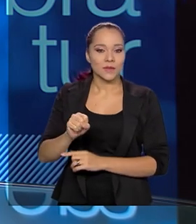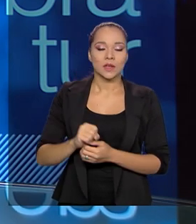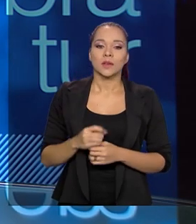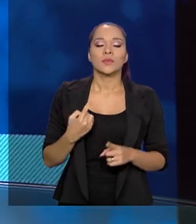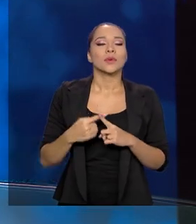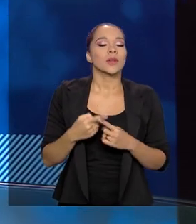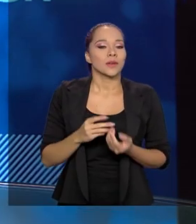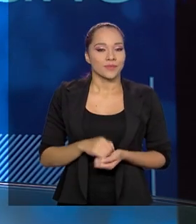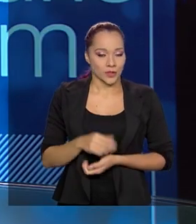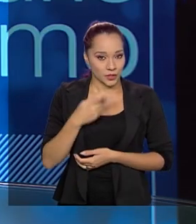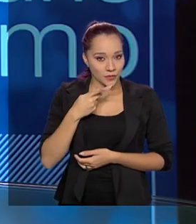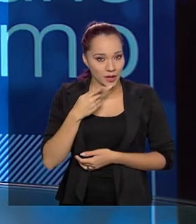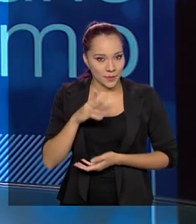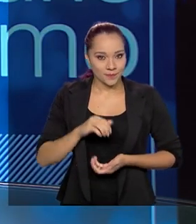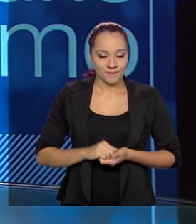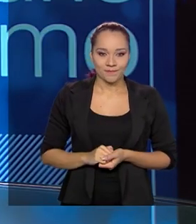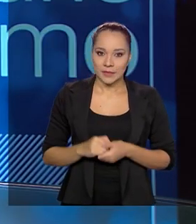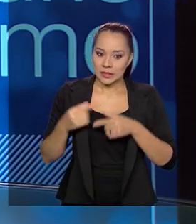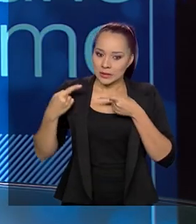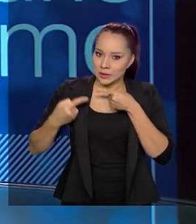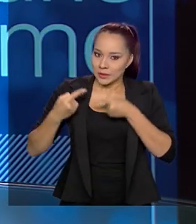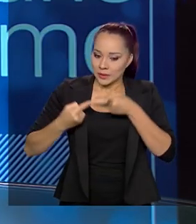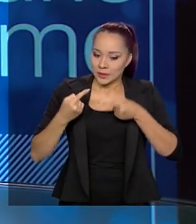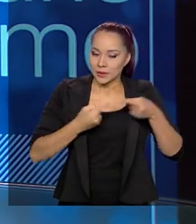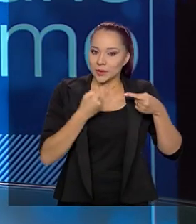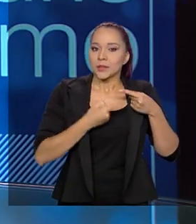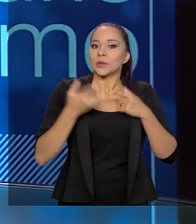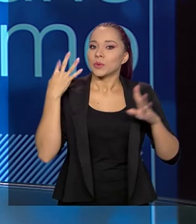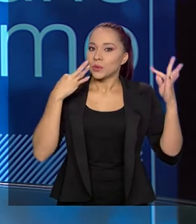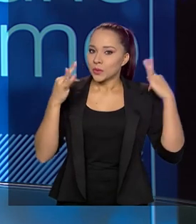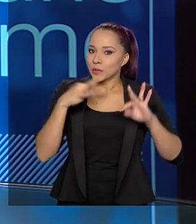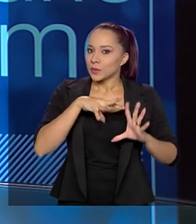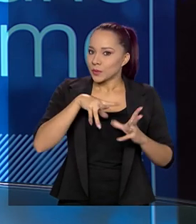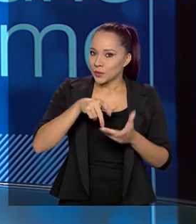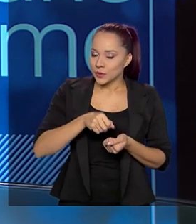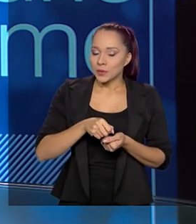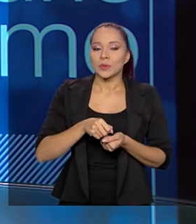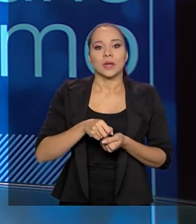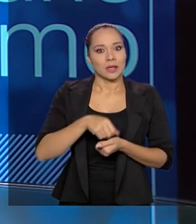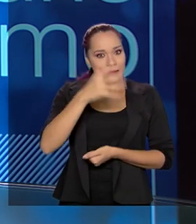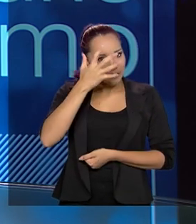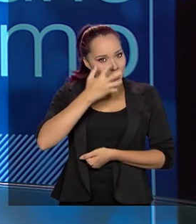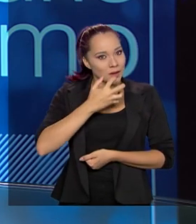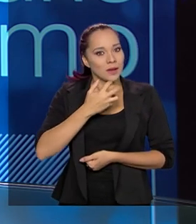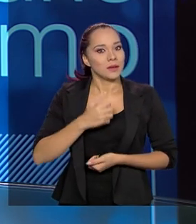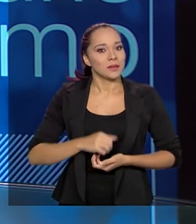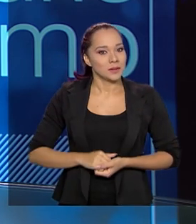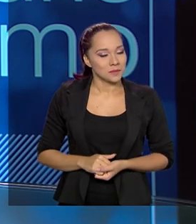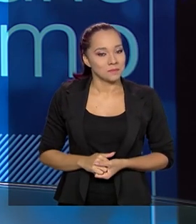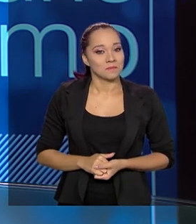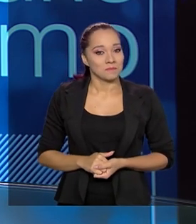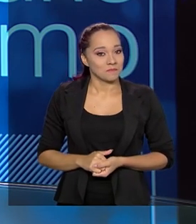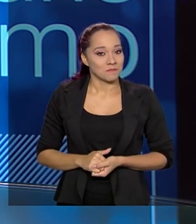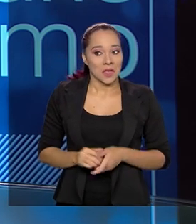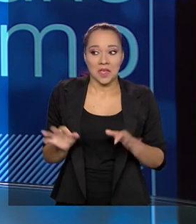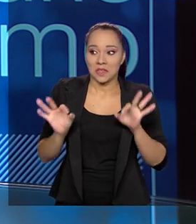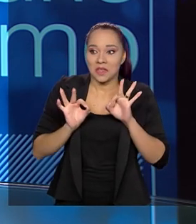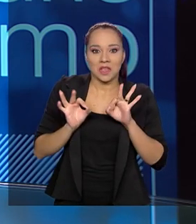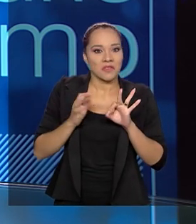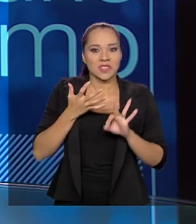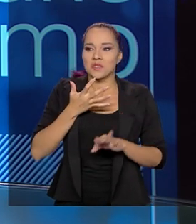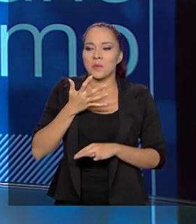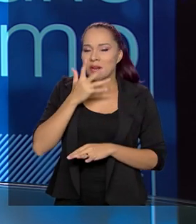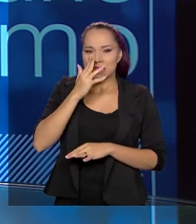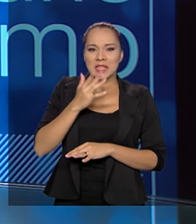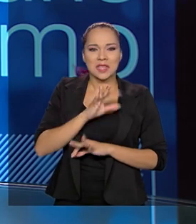eu te dizer uma coisa, a briga pelo turista internacional é briga de cachorro grande. E ninguém quer o Brasil na